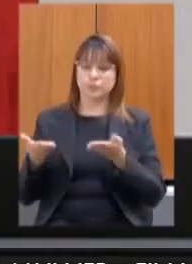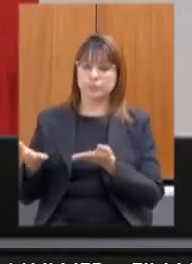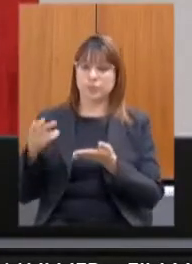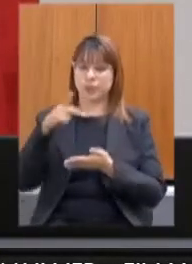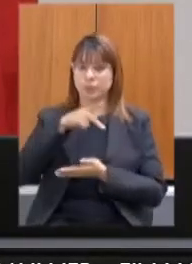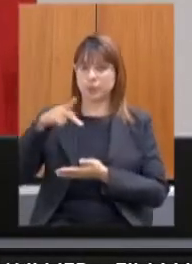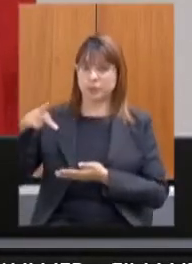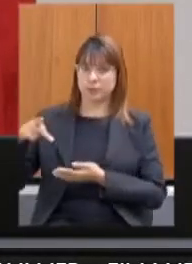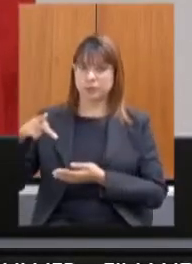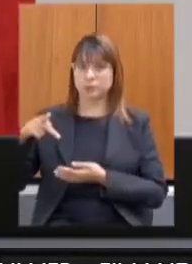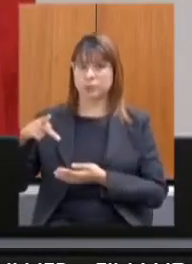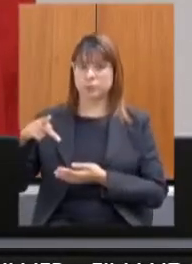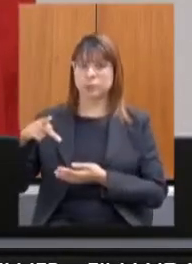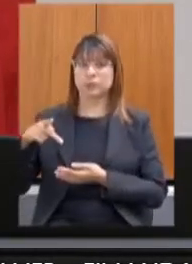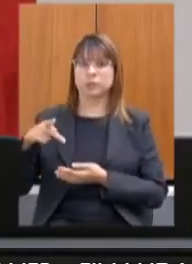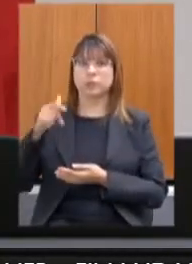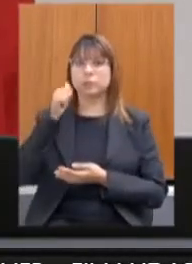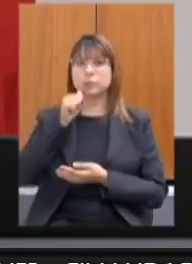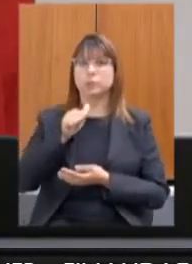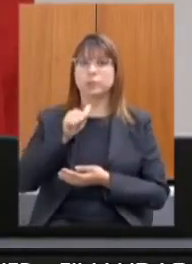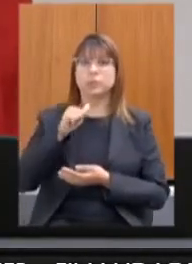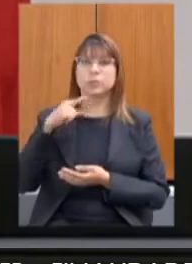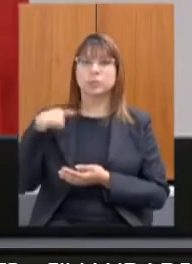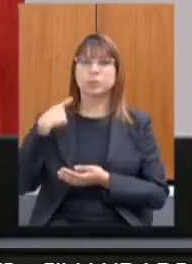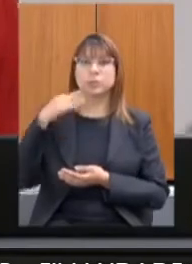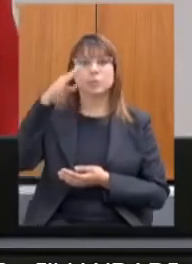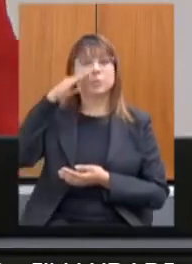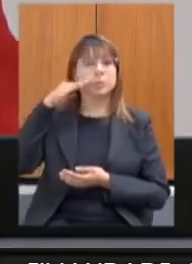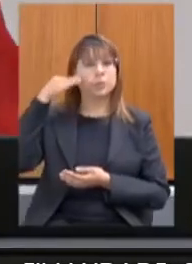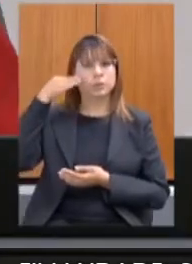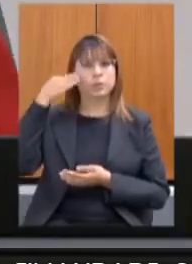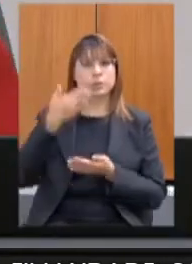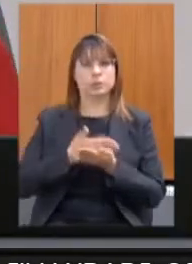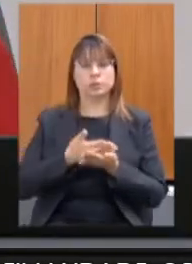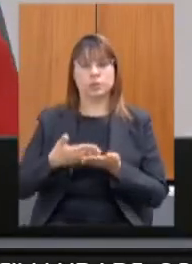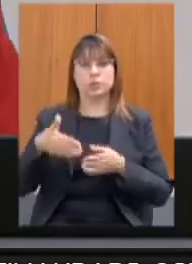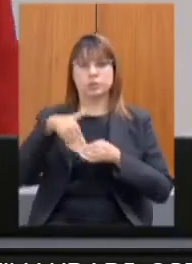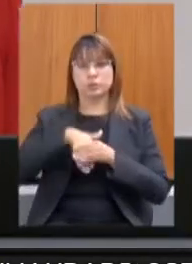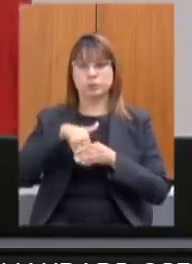presidência para a deputada Beatriz Serqueira para colocar em votação